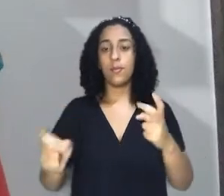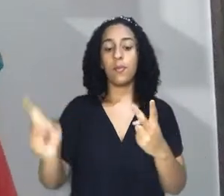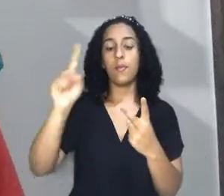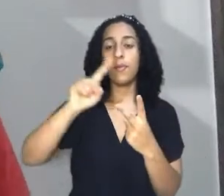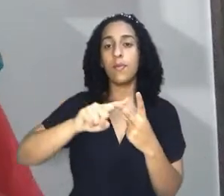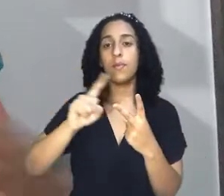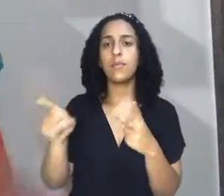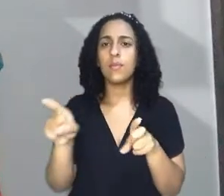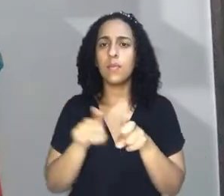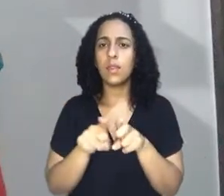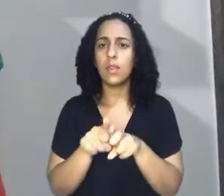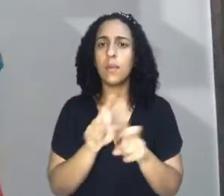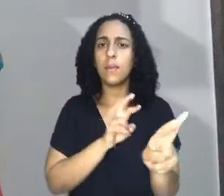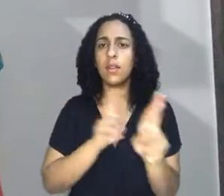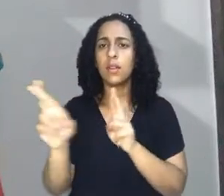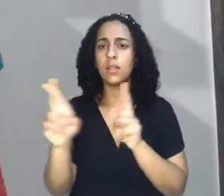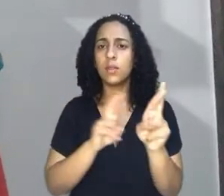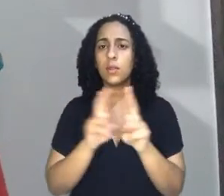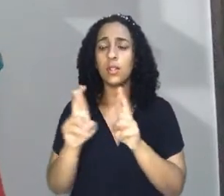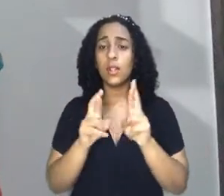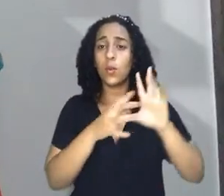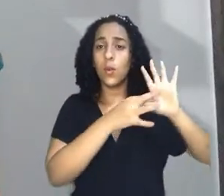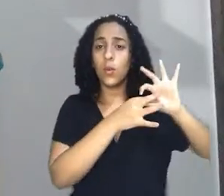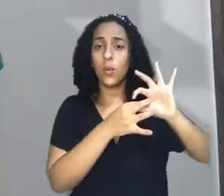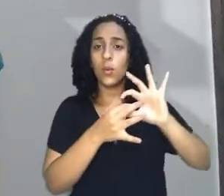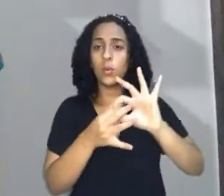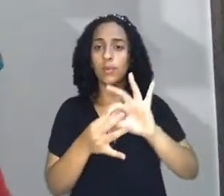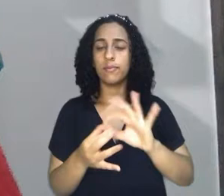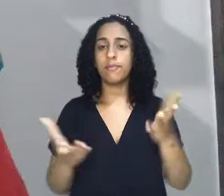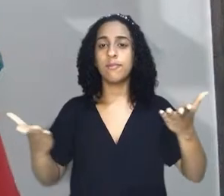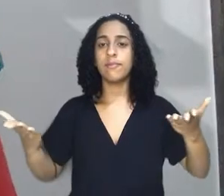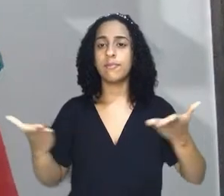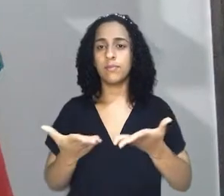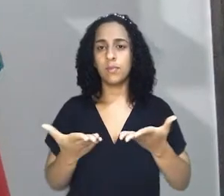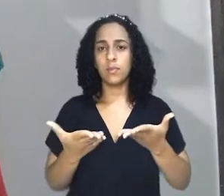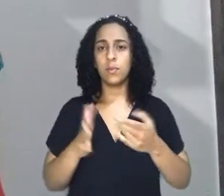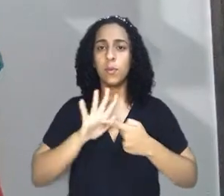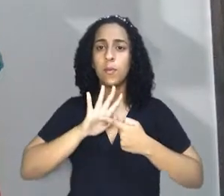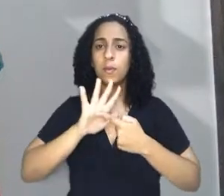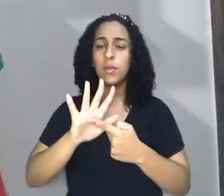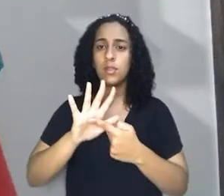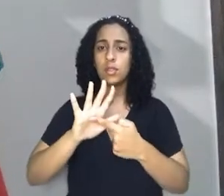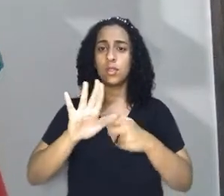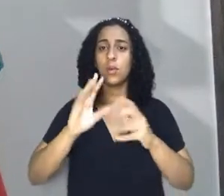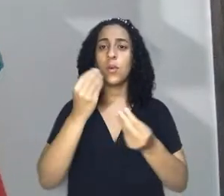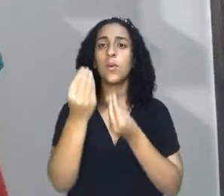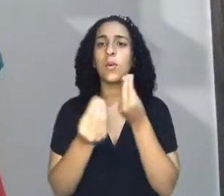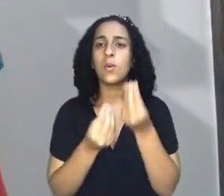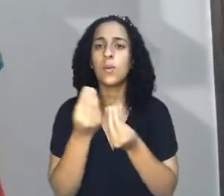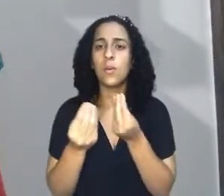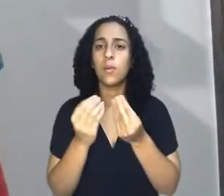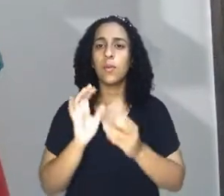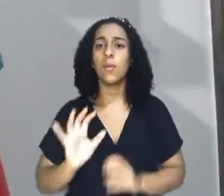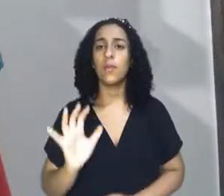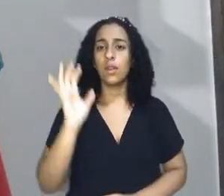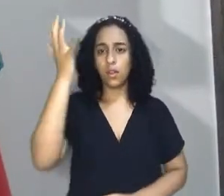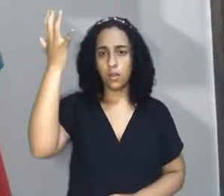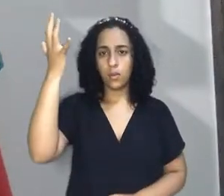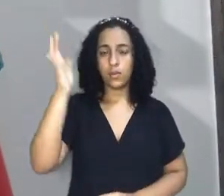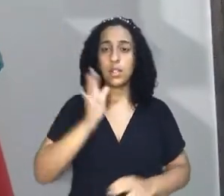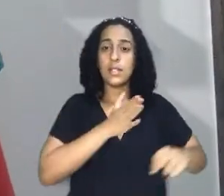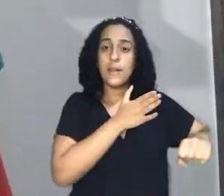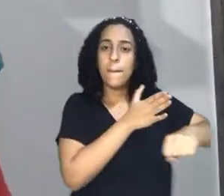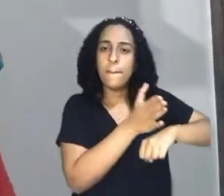relacionado com o contexto atual, evidenciando qual e como é realizado o protagonismo histórico das camadas